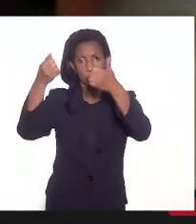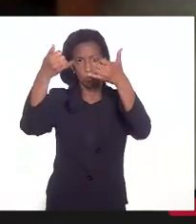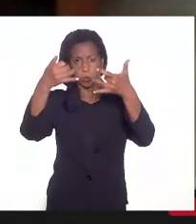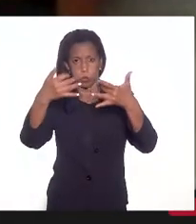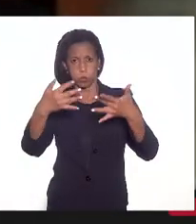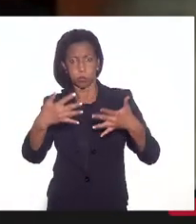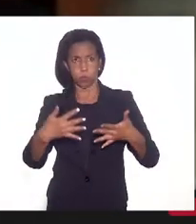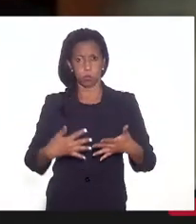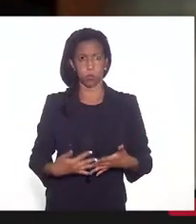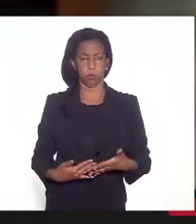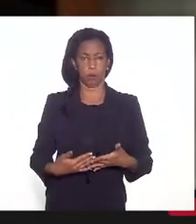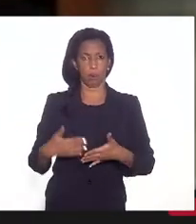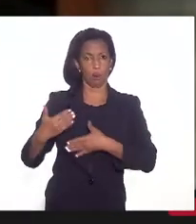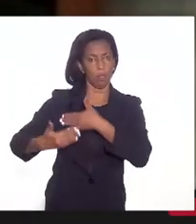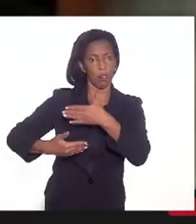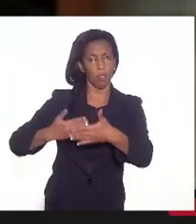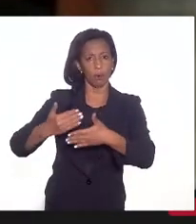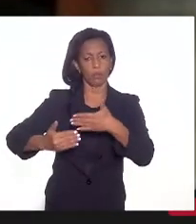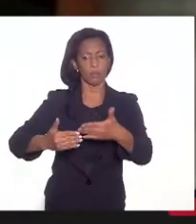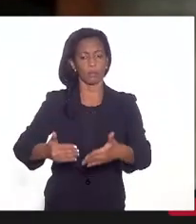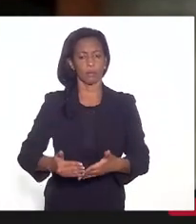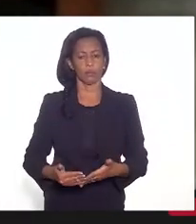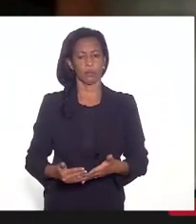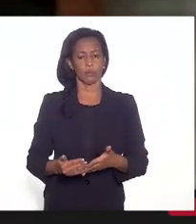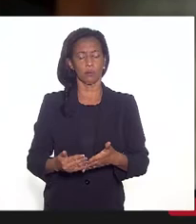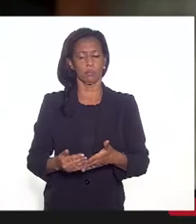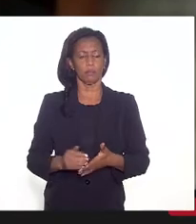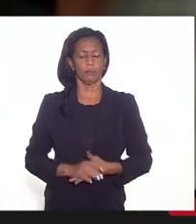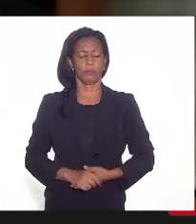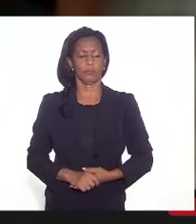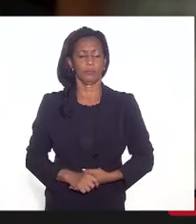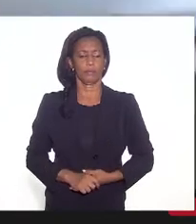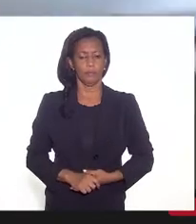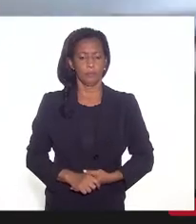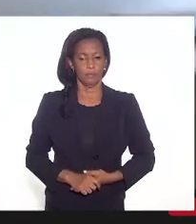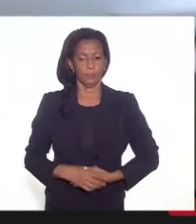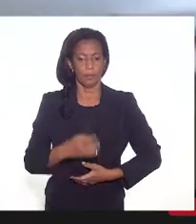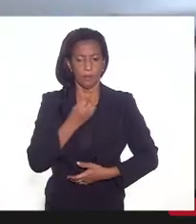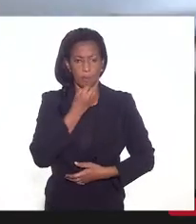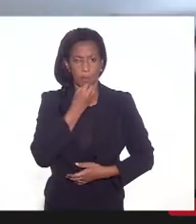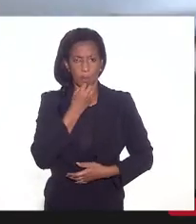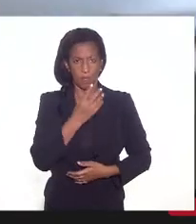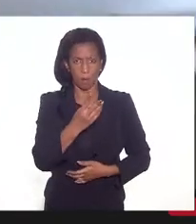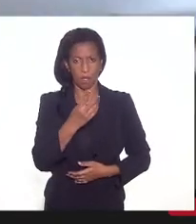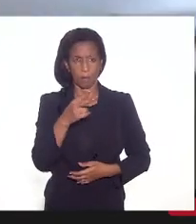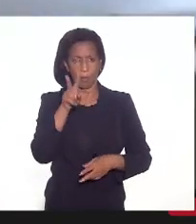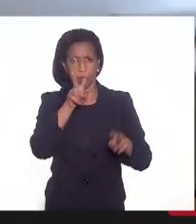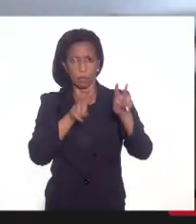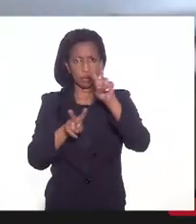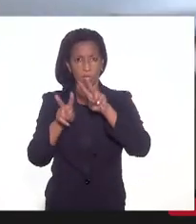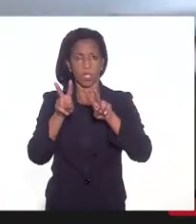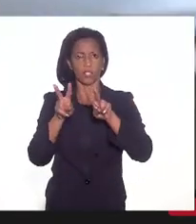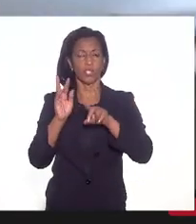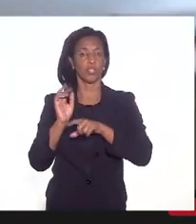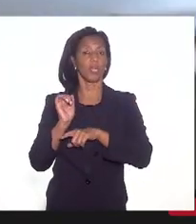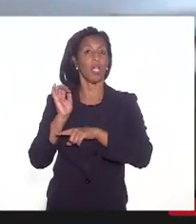sobre eles ao longo da apresentação. É bom porque a gente está transmitindo pelo YouTube